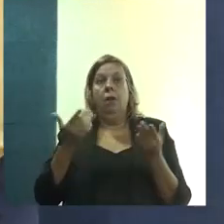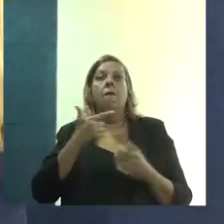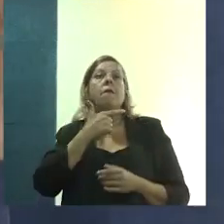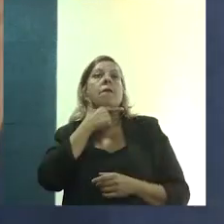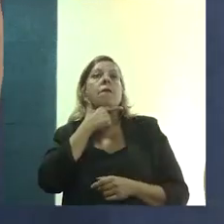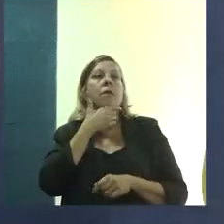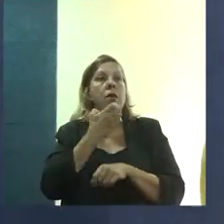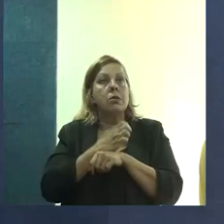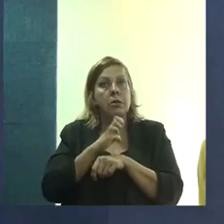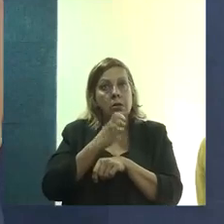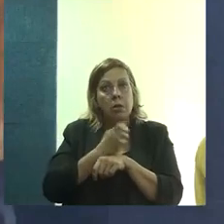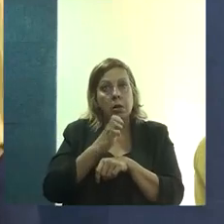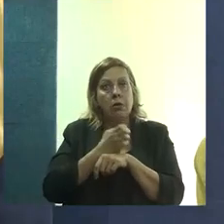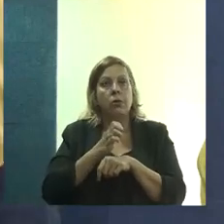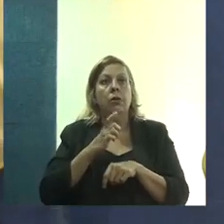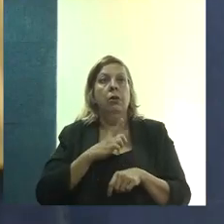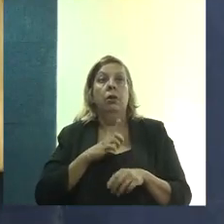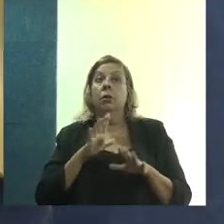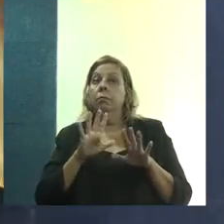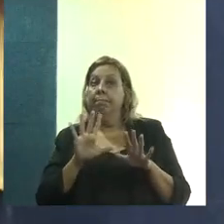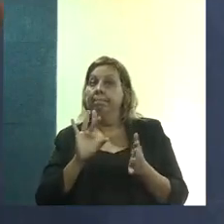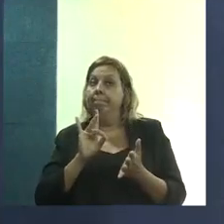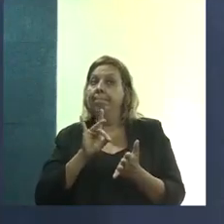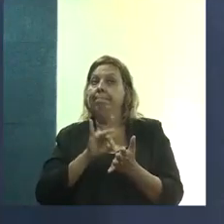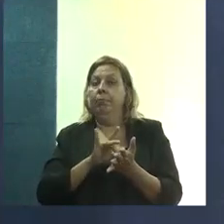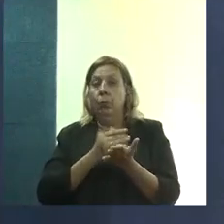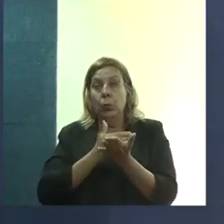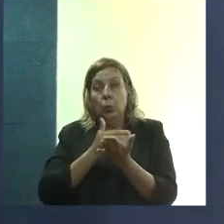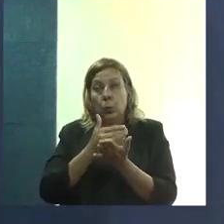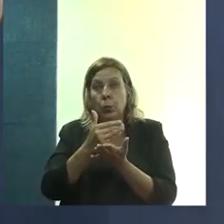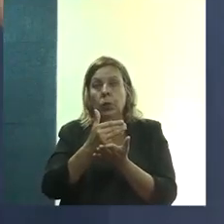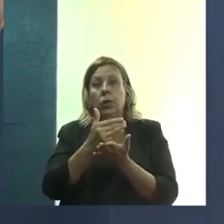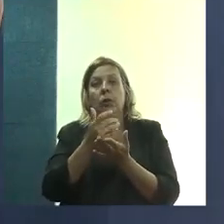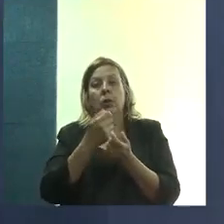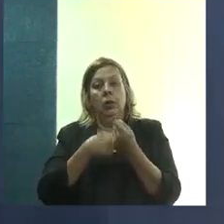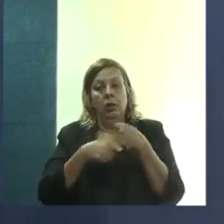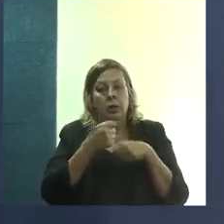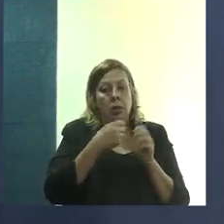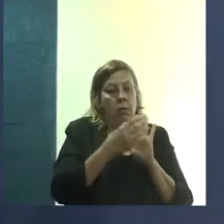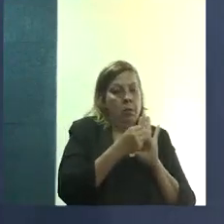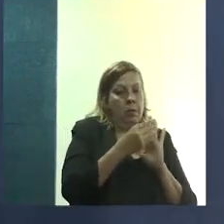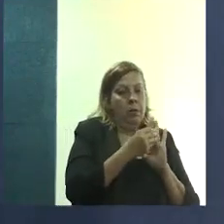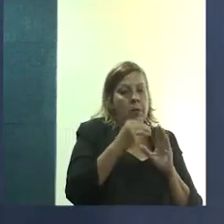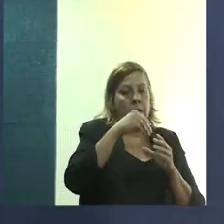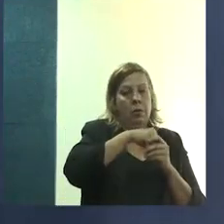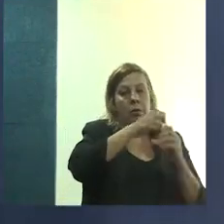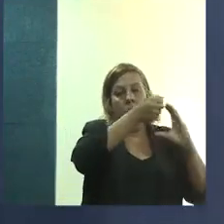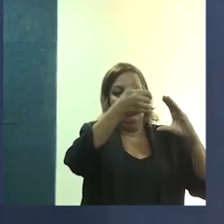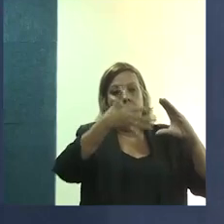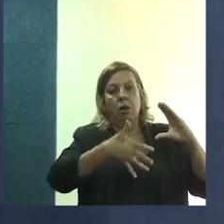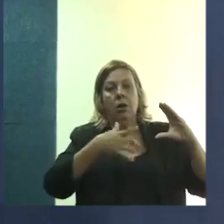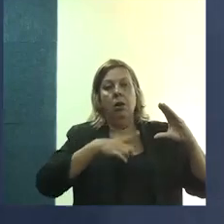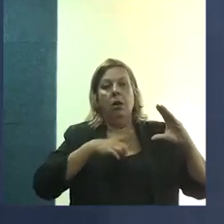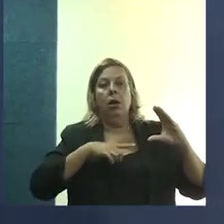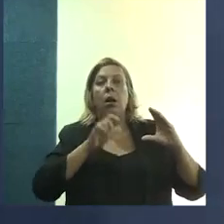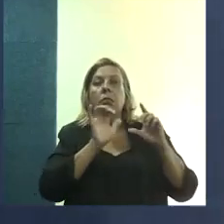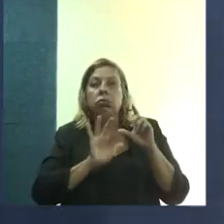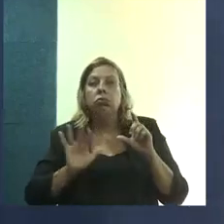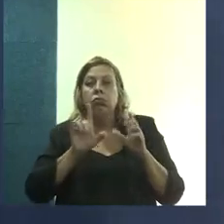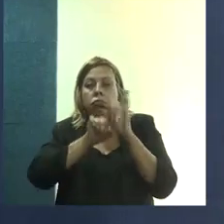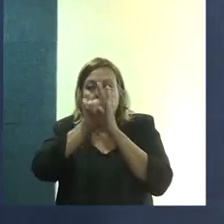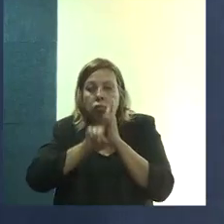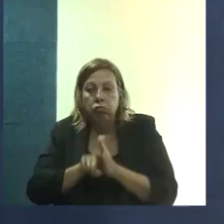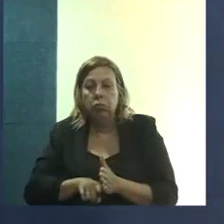estágio. E, na realidade, o início do escritório modelo ele se caracteriza mais como um